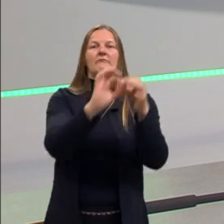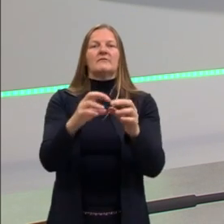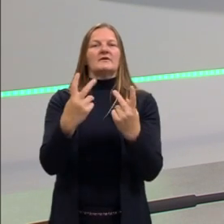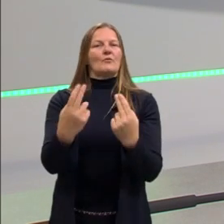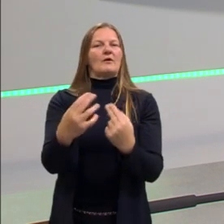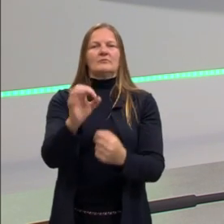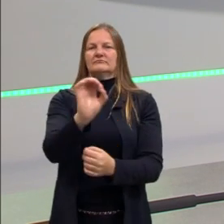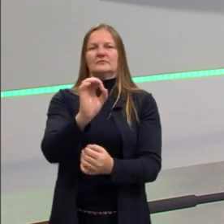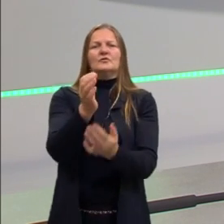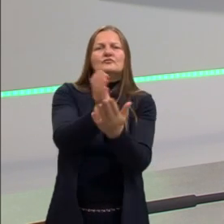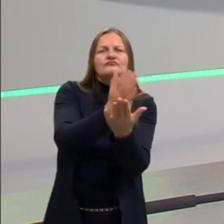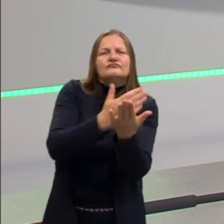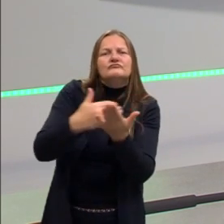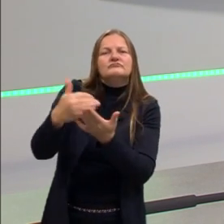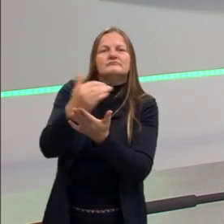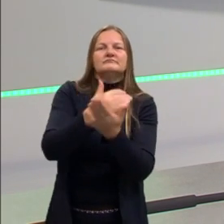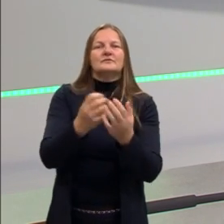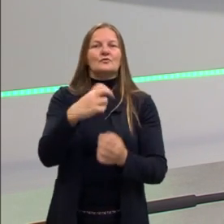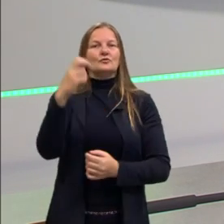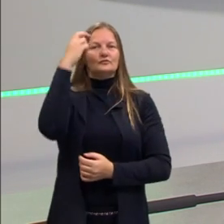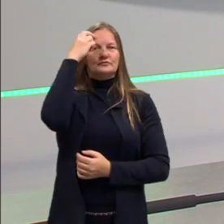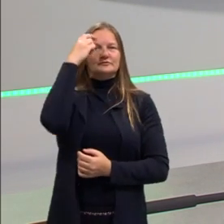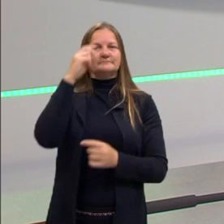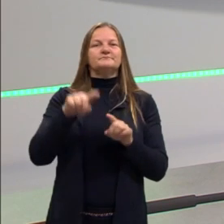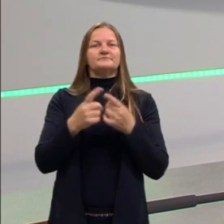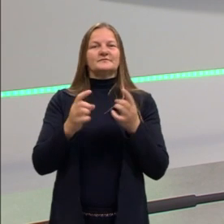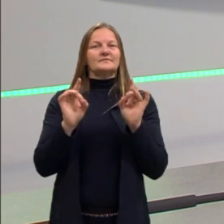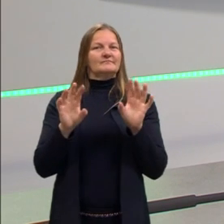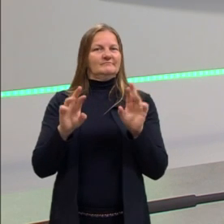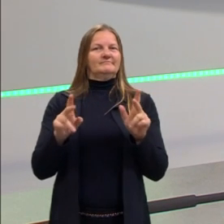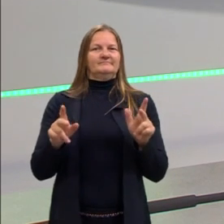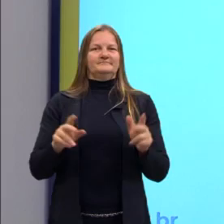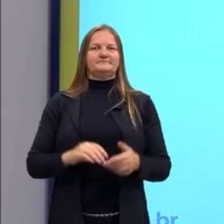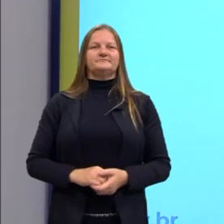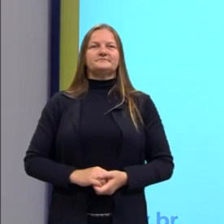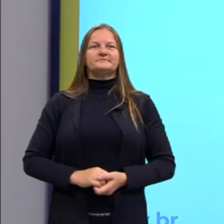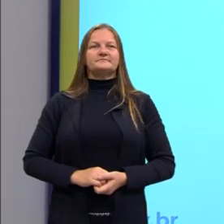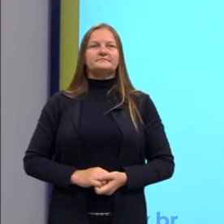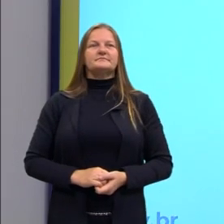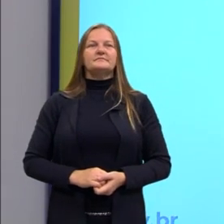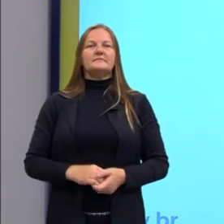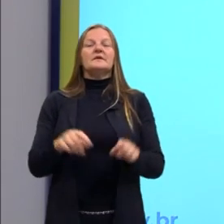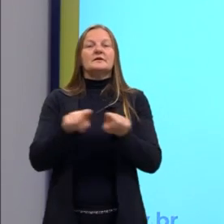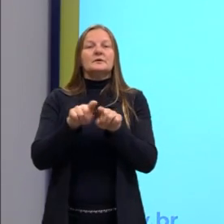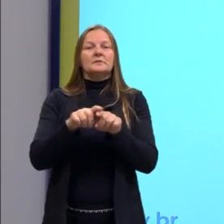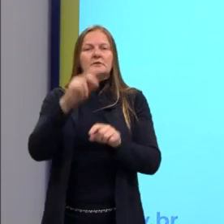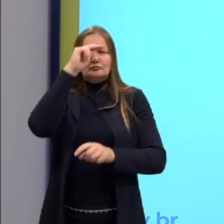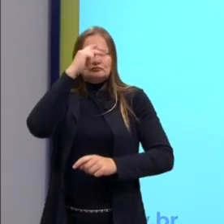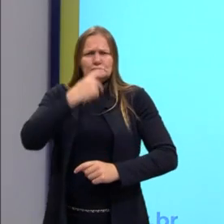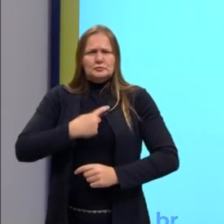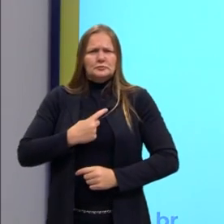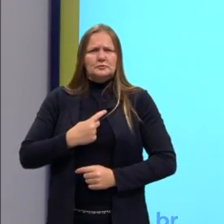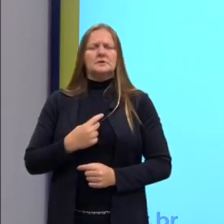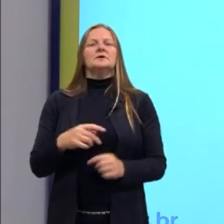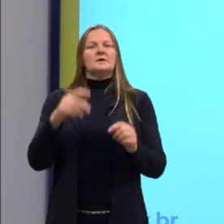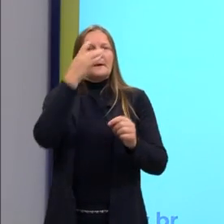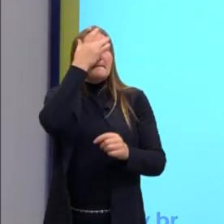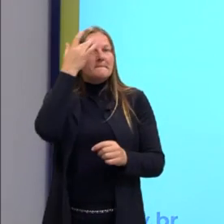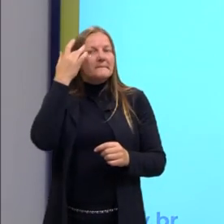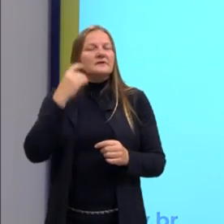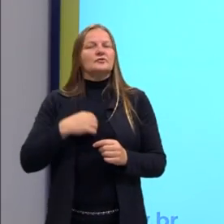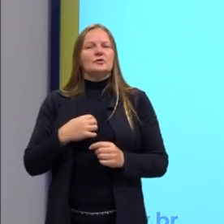subdividido em várias culturas, não apenas em uma mesma cultura. Individualismo, egocentrismo, as pessoas são